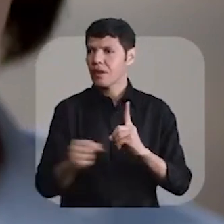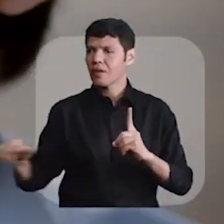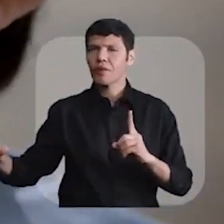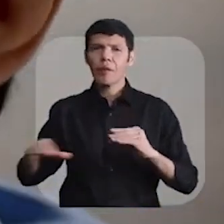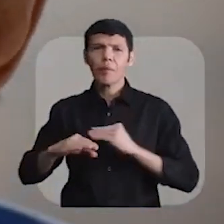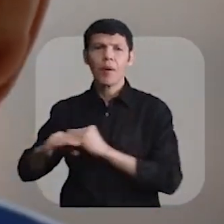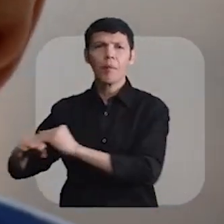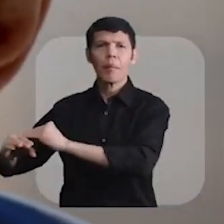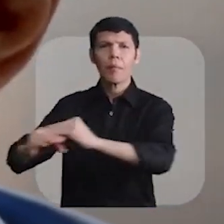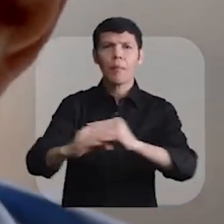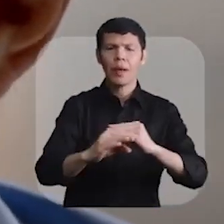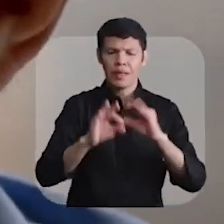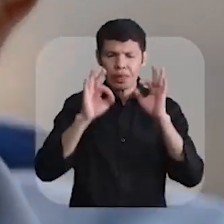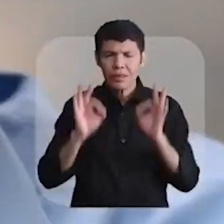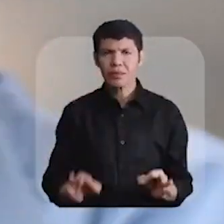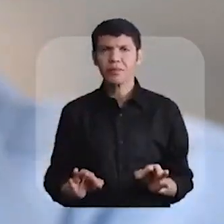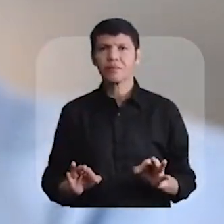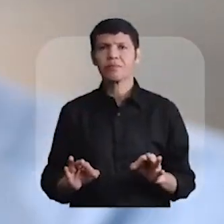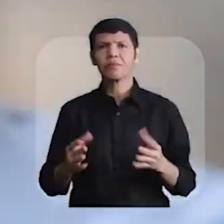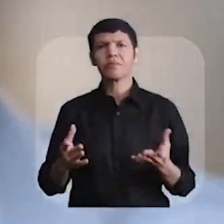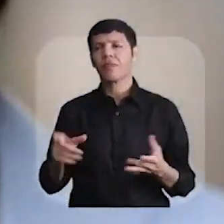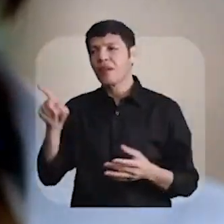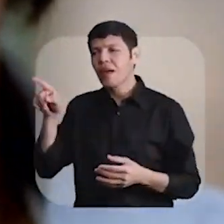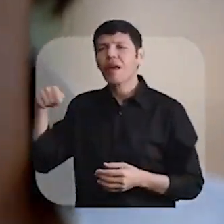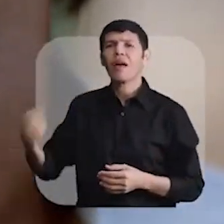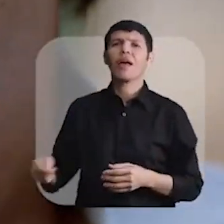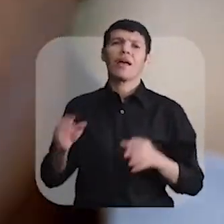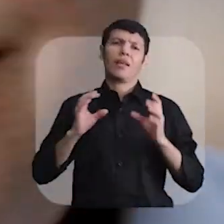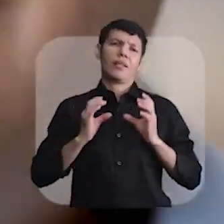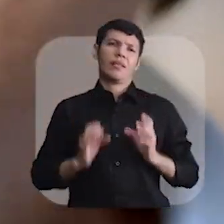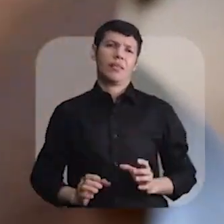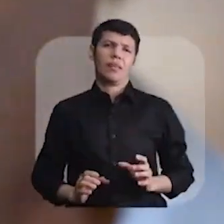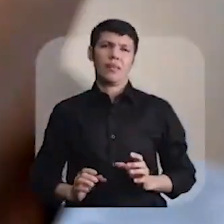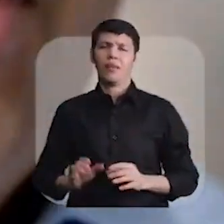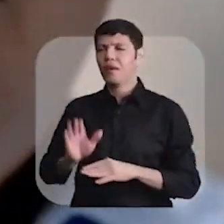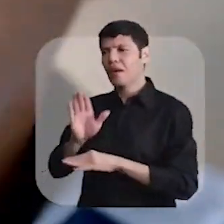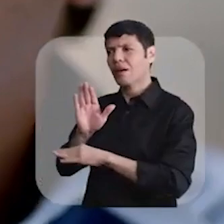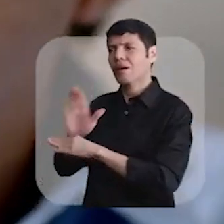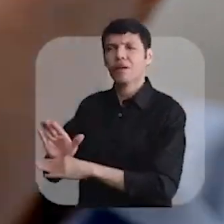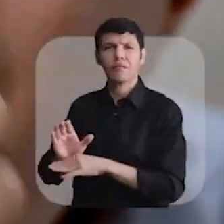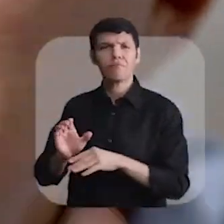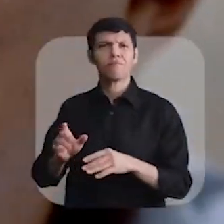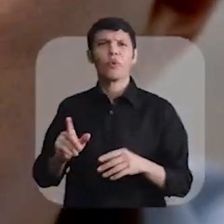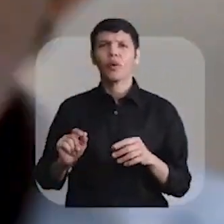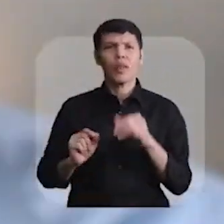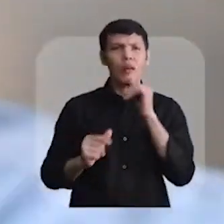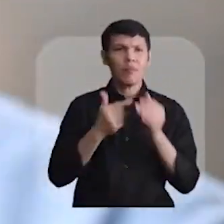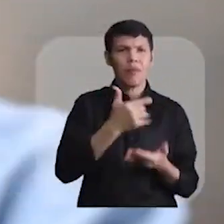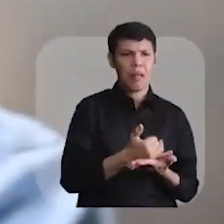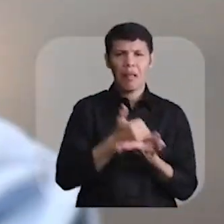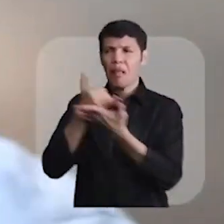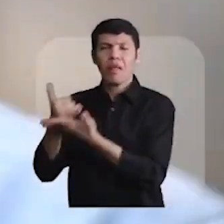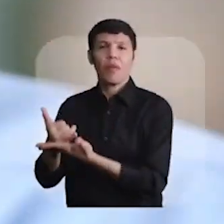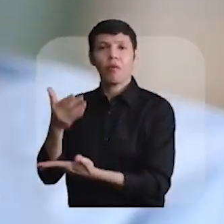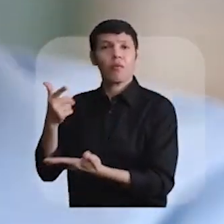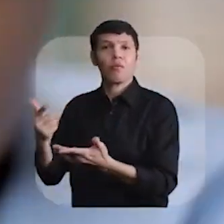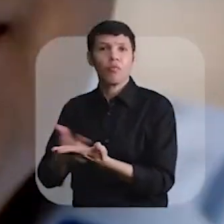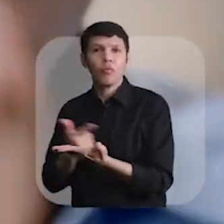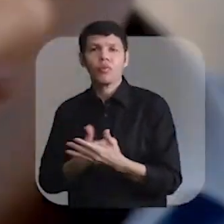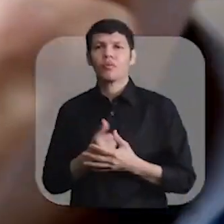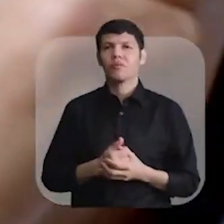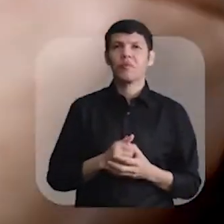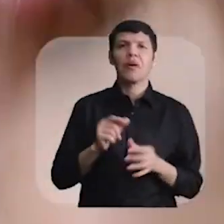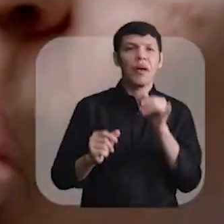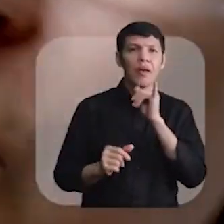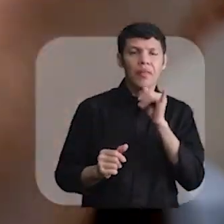correta, você está dando cidadania, você está dando o livro no lugar da arma, você